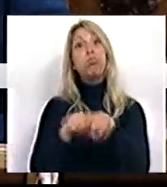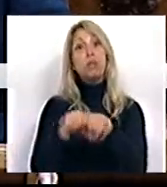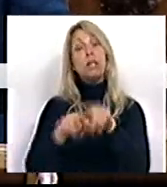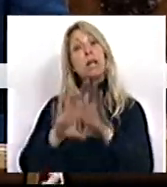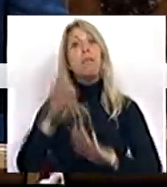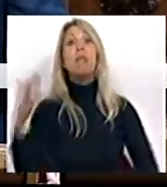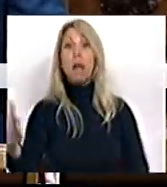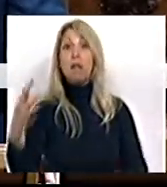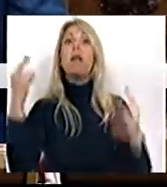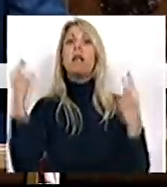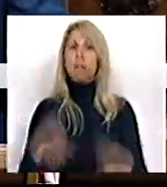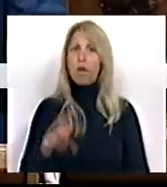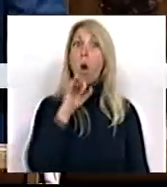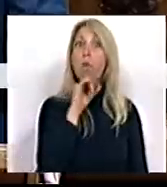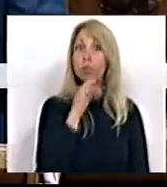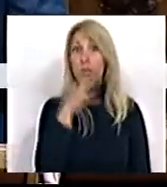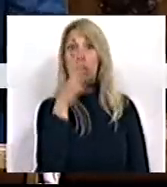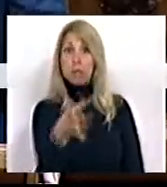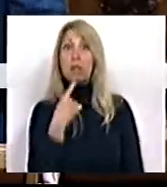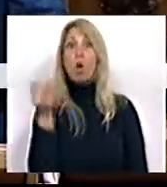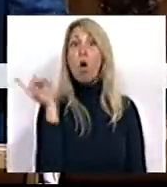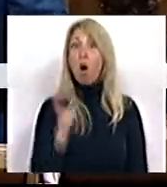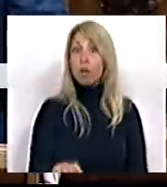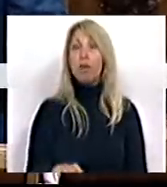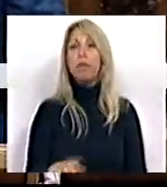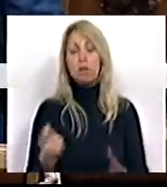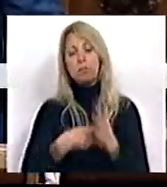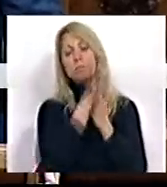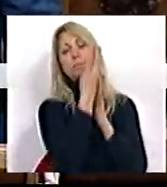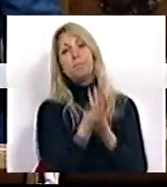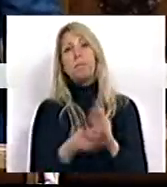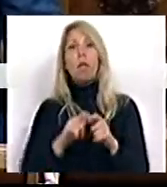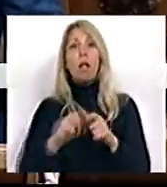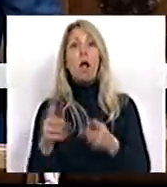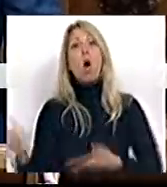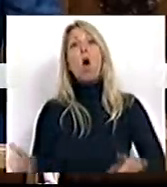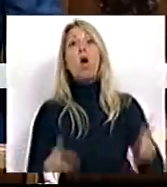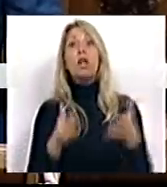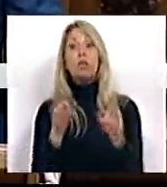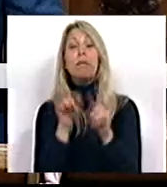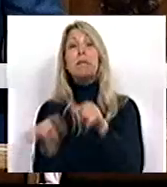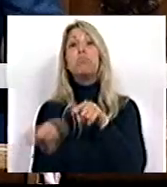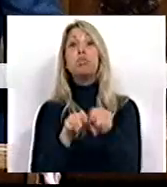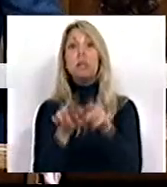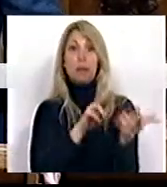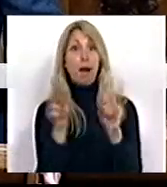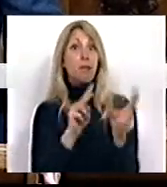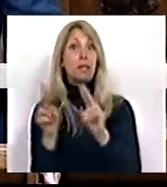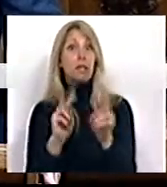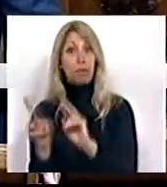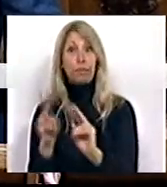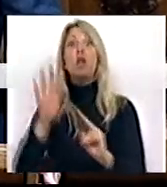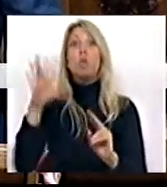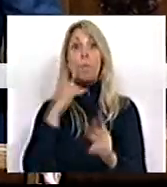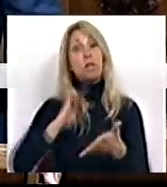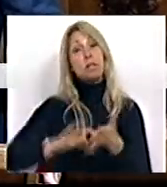direita, tivemos a oportunidade de afirmar uma vez mais um conjunto de linhas orientadoras dessa política alternativa de que o